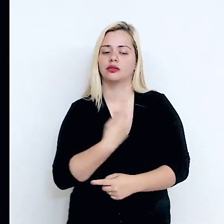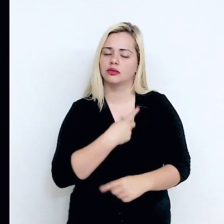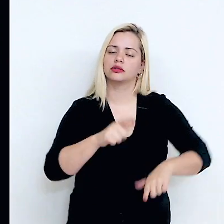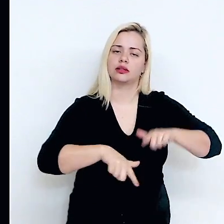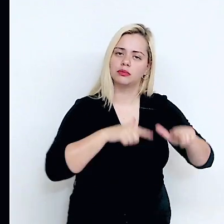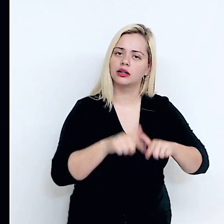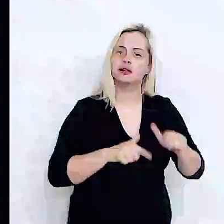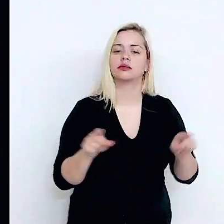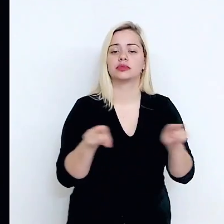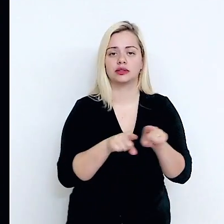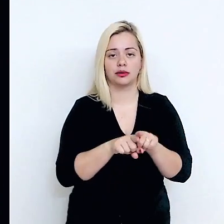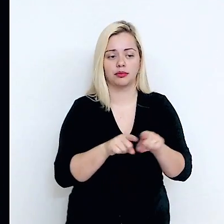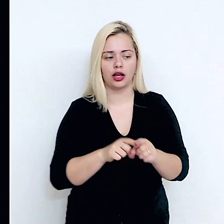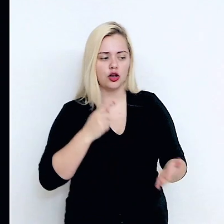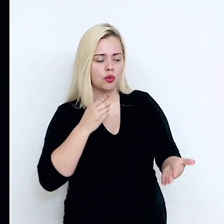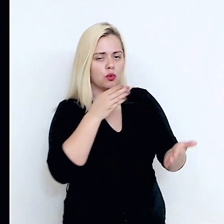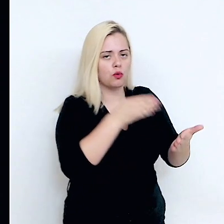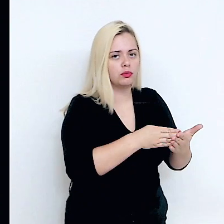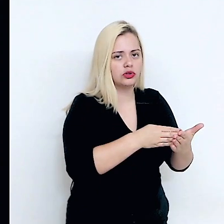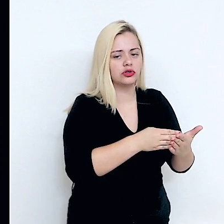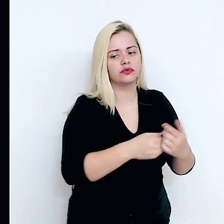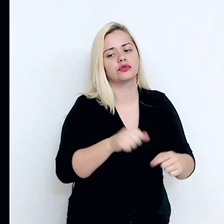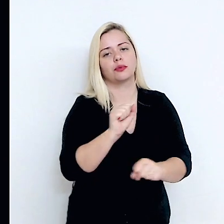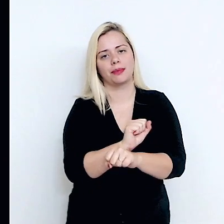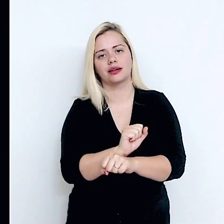com o objetivo também de coibí-la.